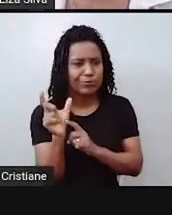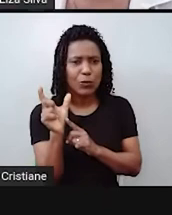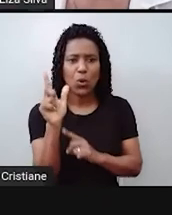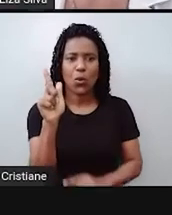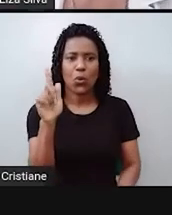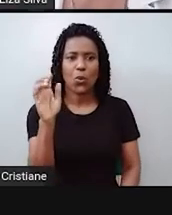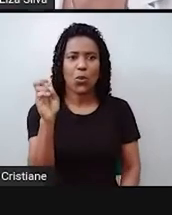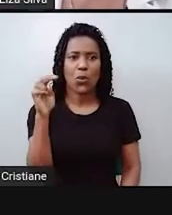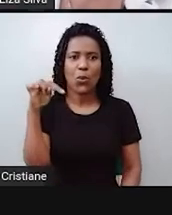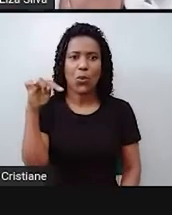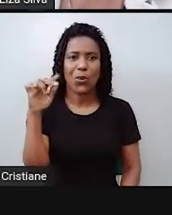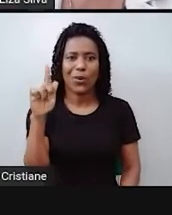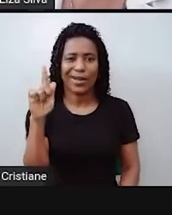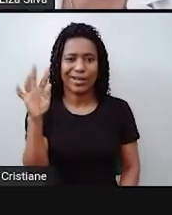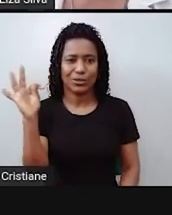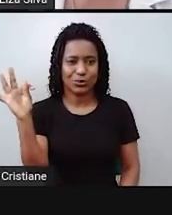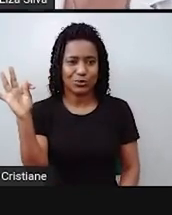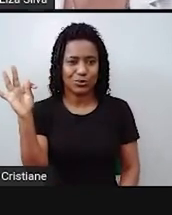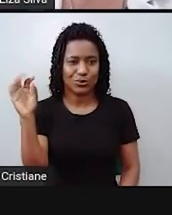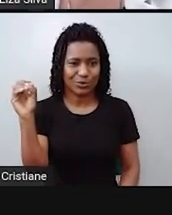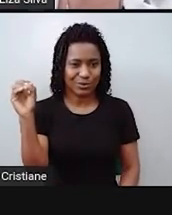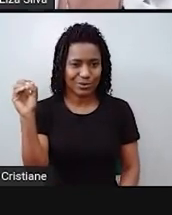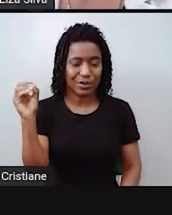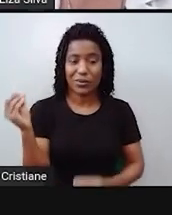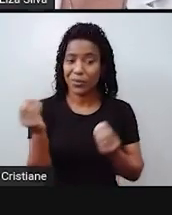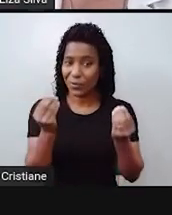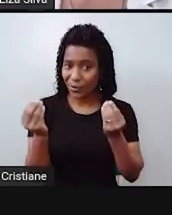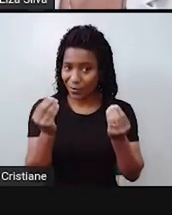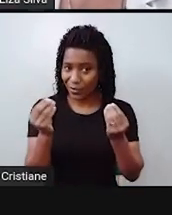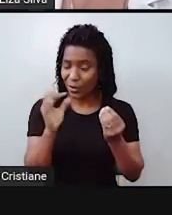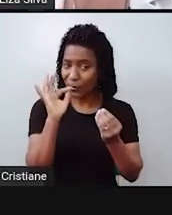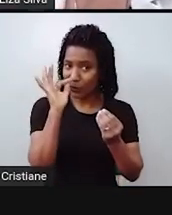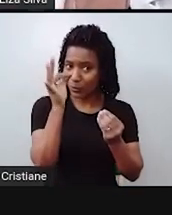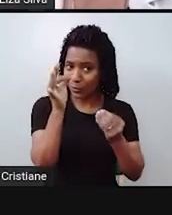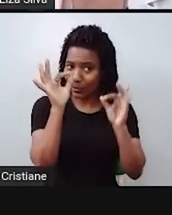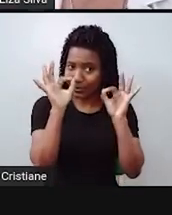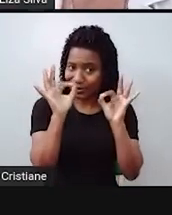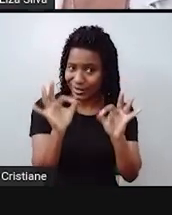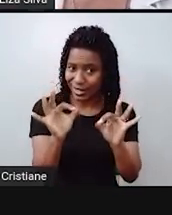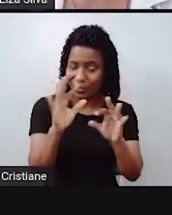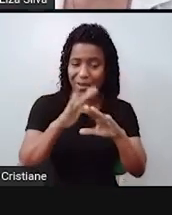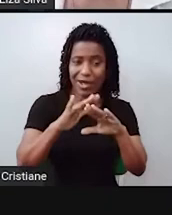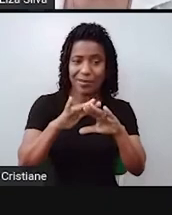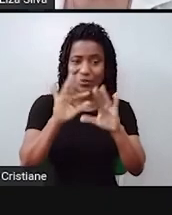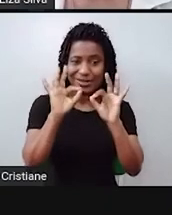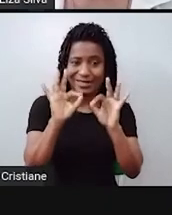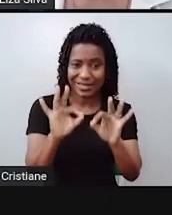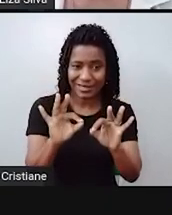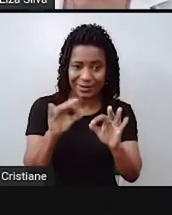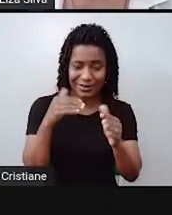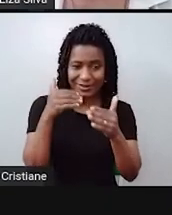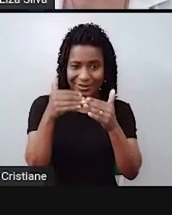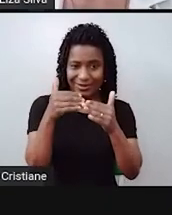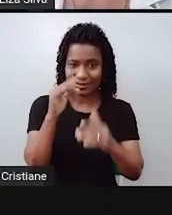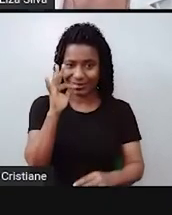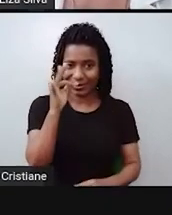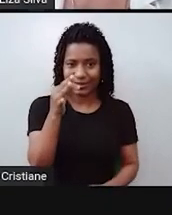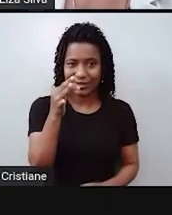futuro que há uma possibilidade de certeza de acontecer em nossas vidas, ok?